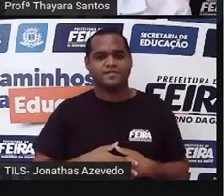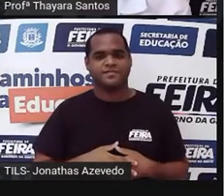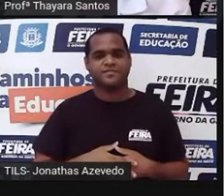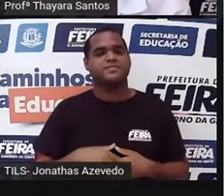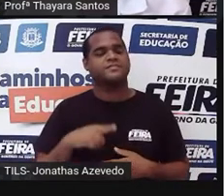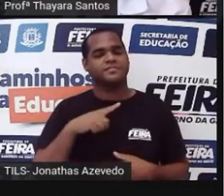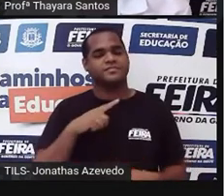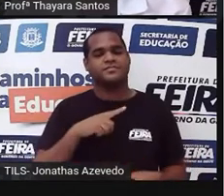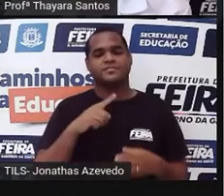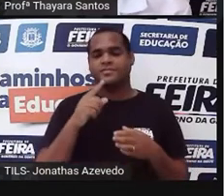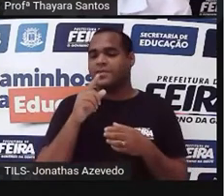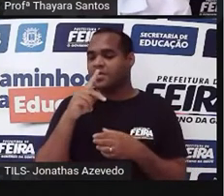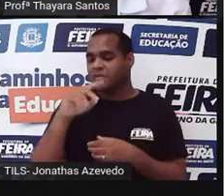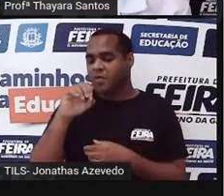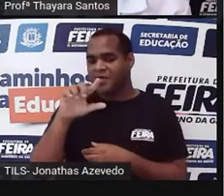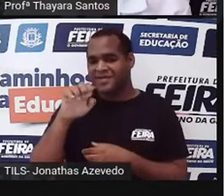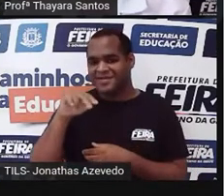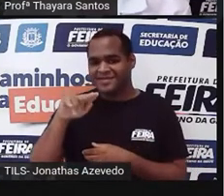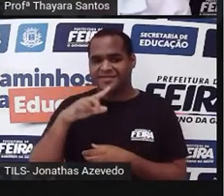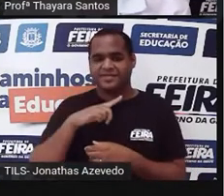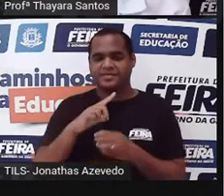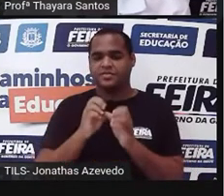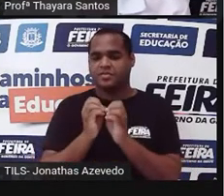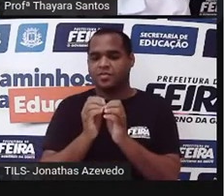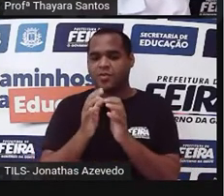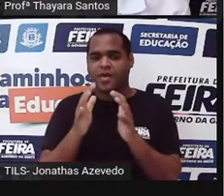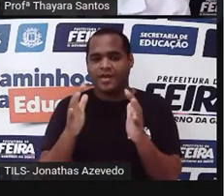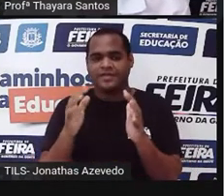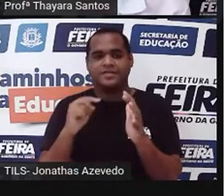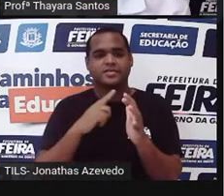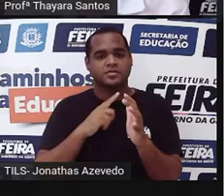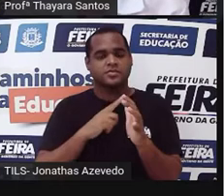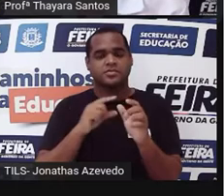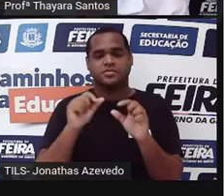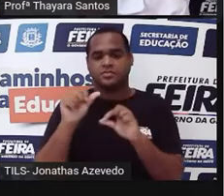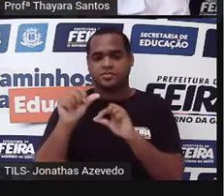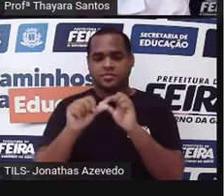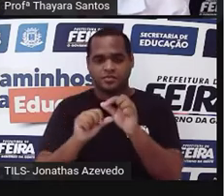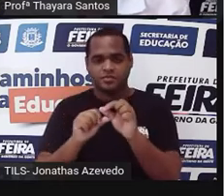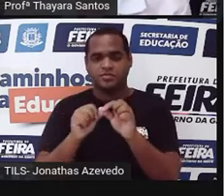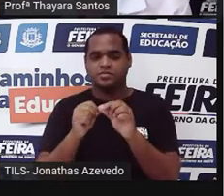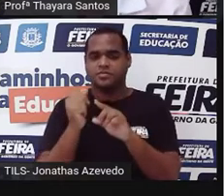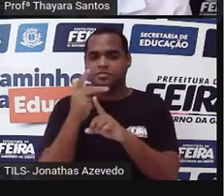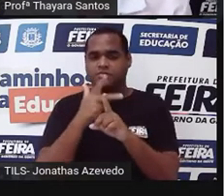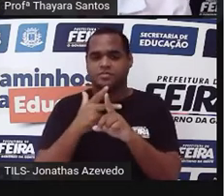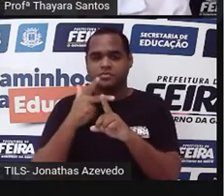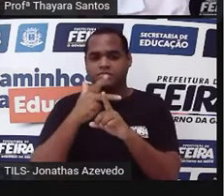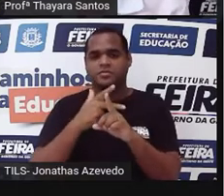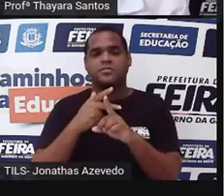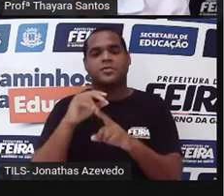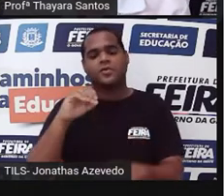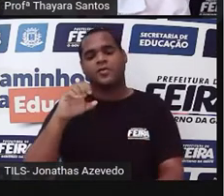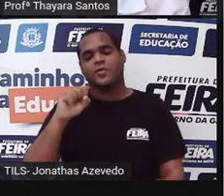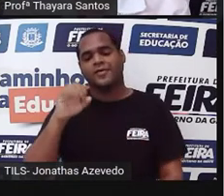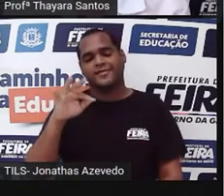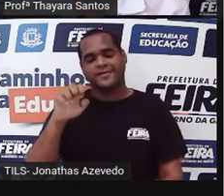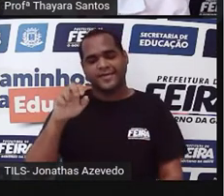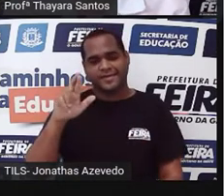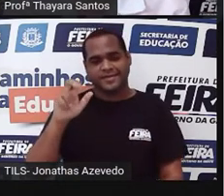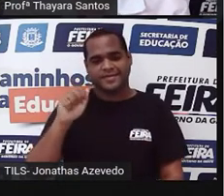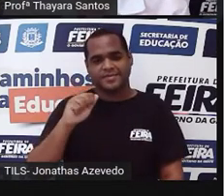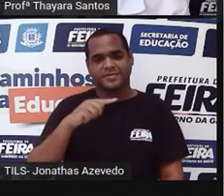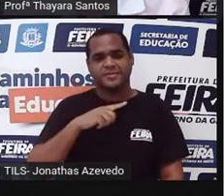grão de pólen se abre e os anterozoides eles vão lá procurar a osfera para fecundar. Quando ele